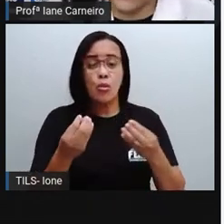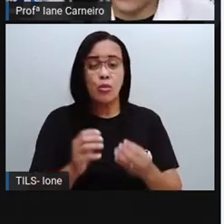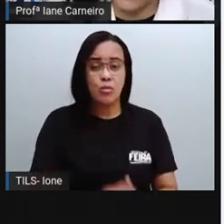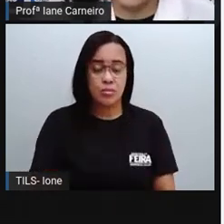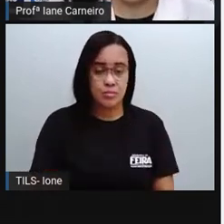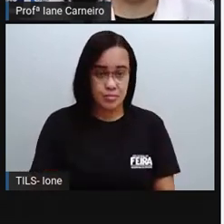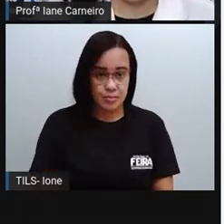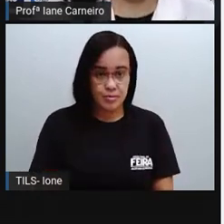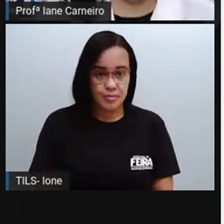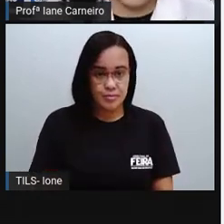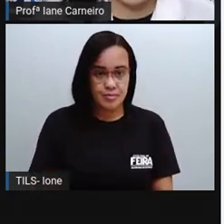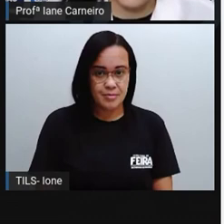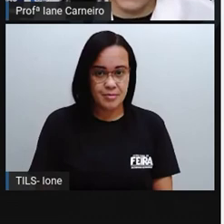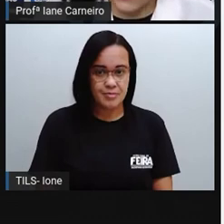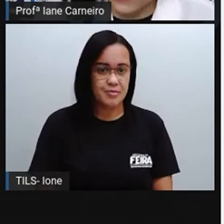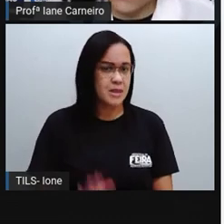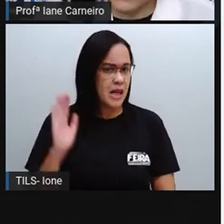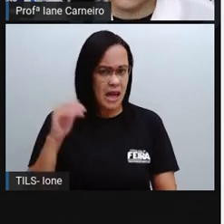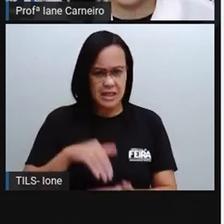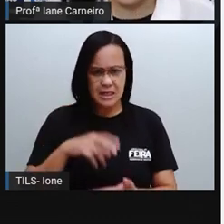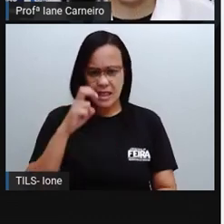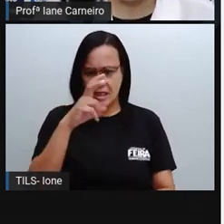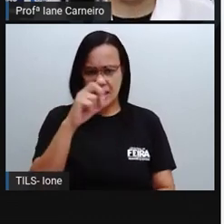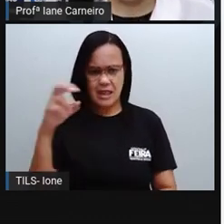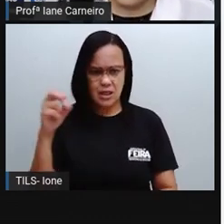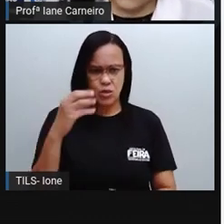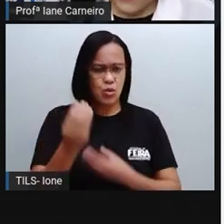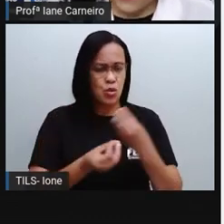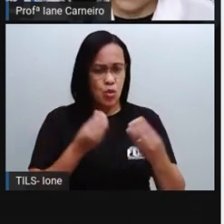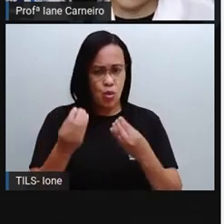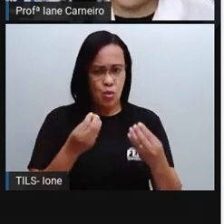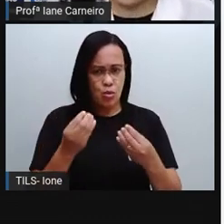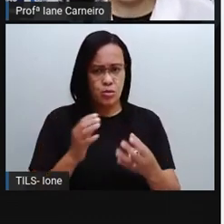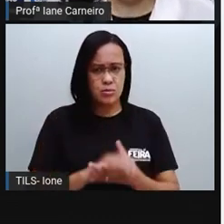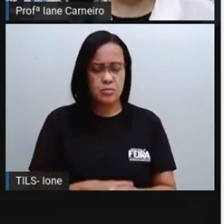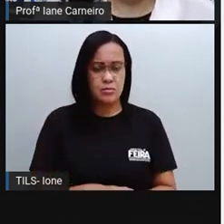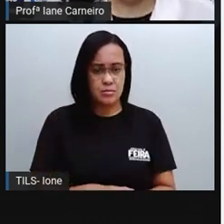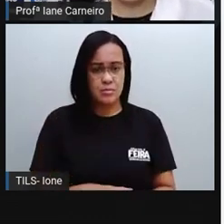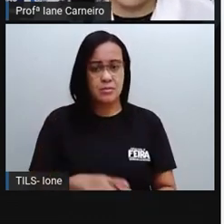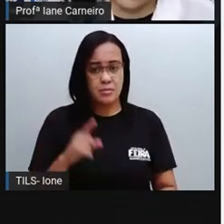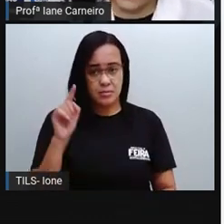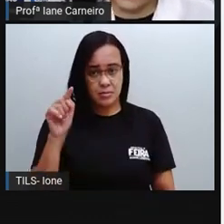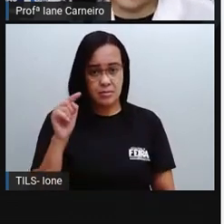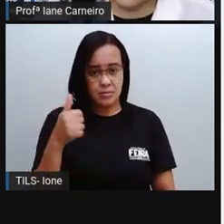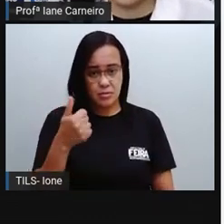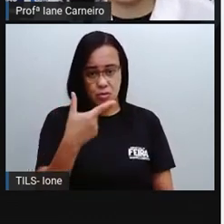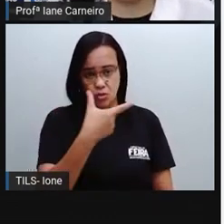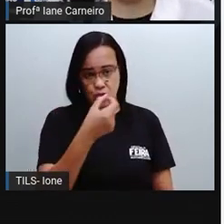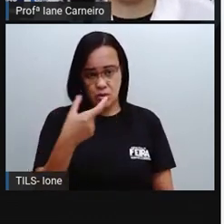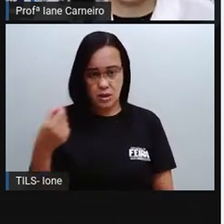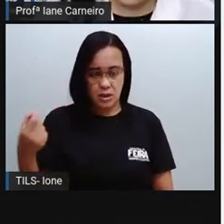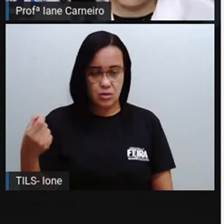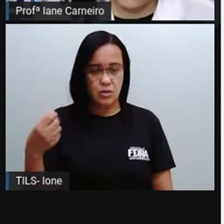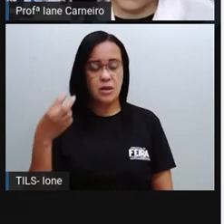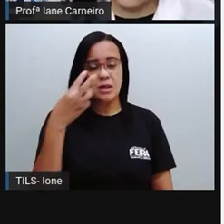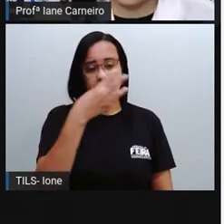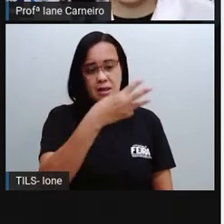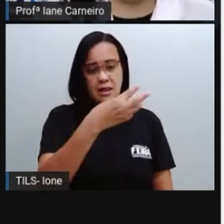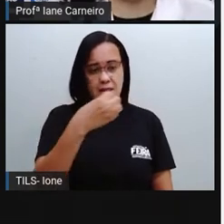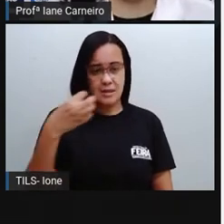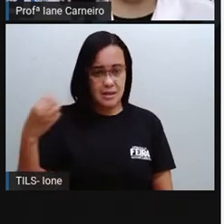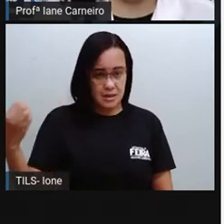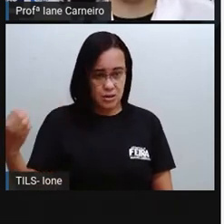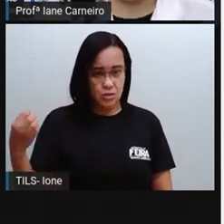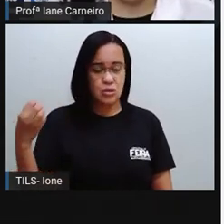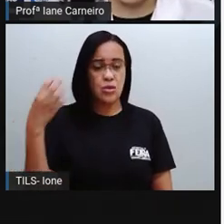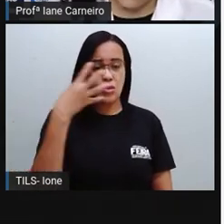500, ó? Até chegar no 500, na verdade, ó? 100, 200, 300,